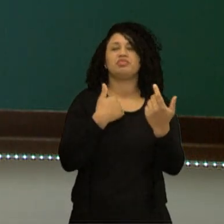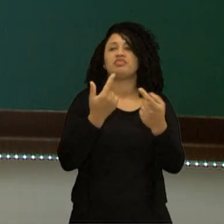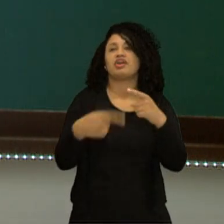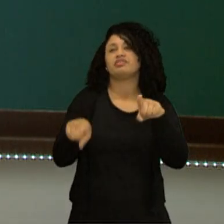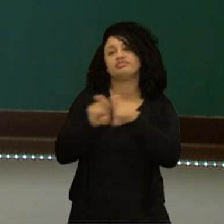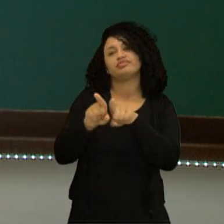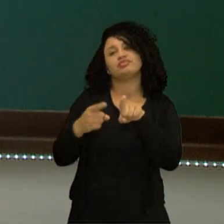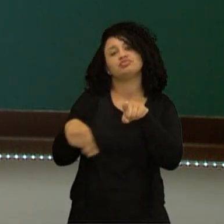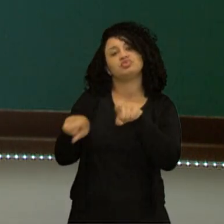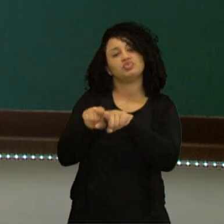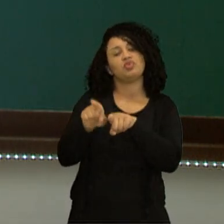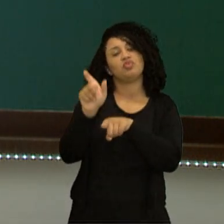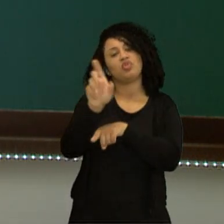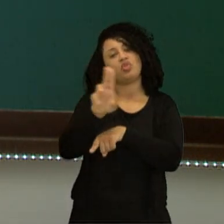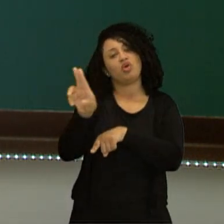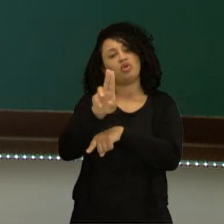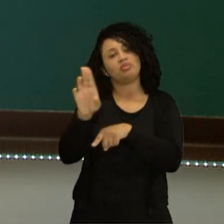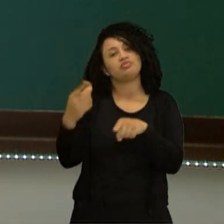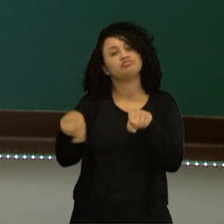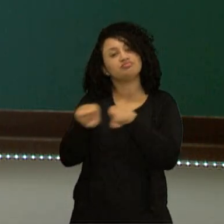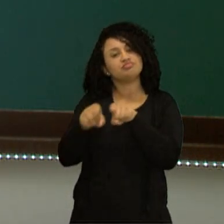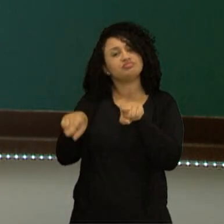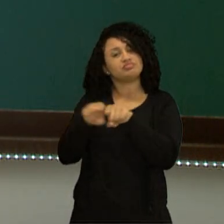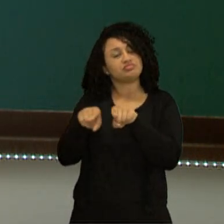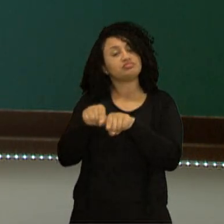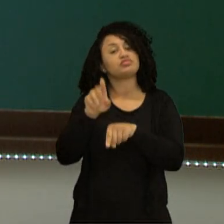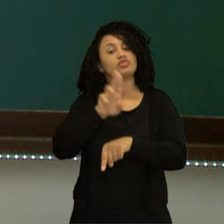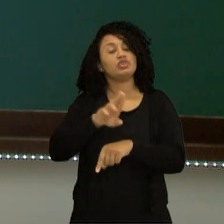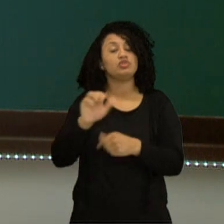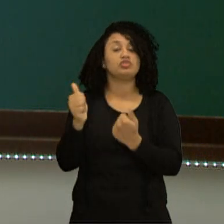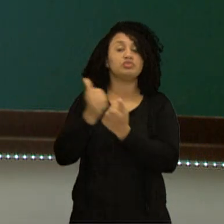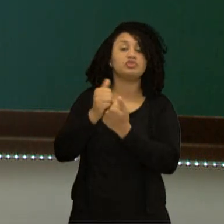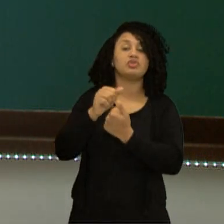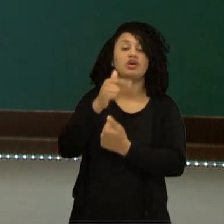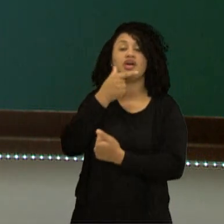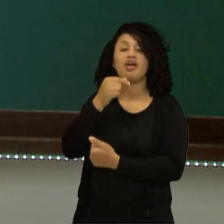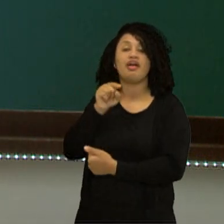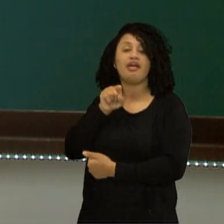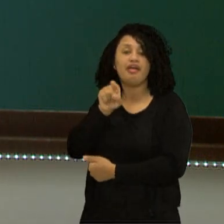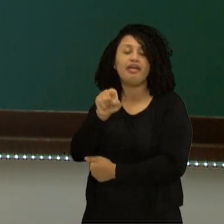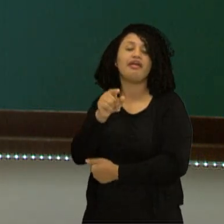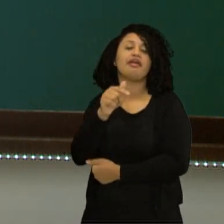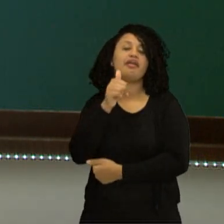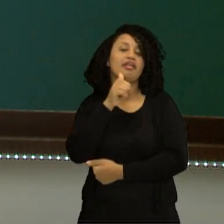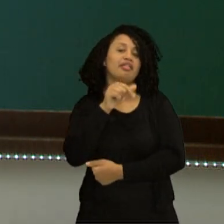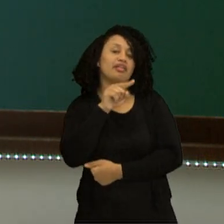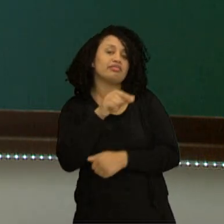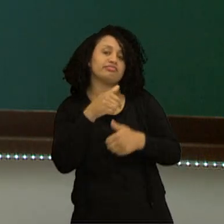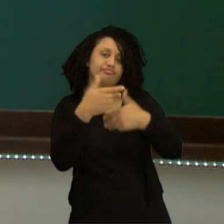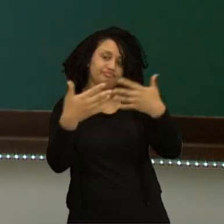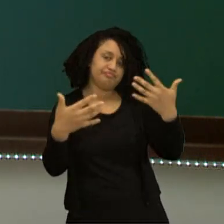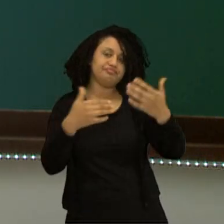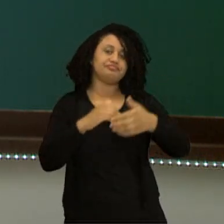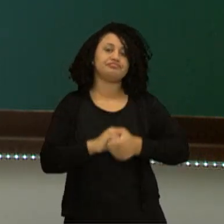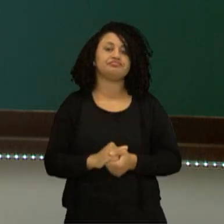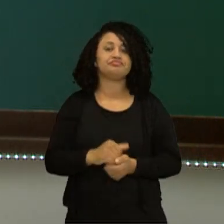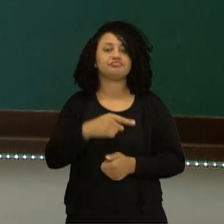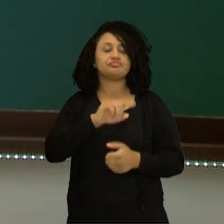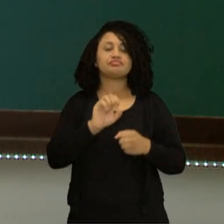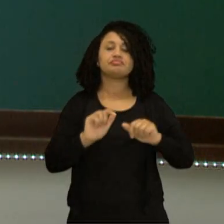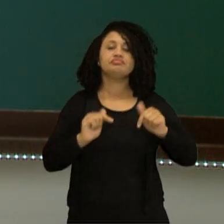repetindo o nome muitas vezes, eu substituo por ele, por ela, assim por diante. E eles vão atuar como